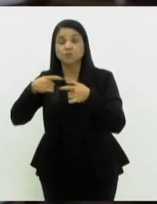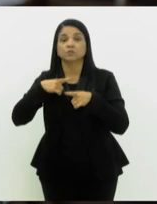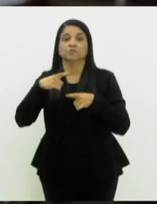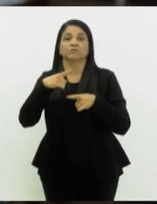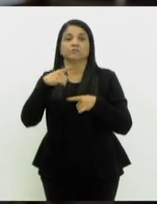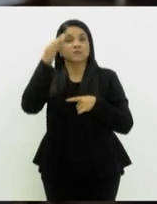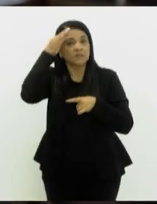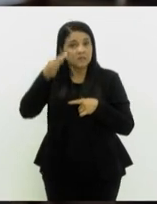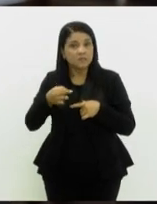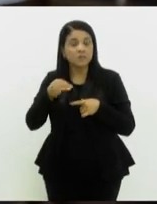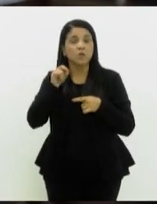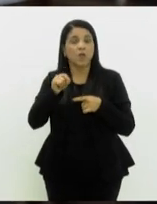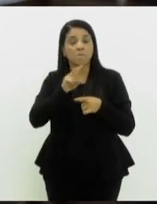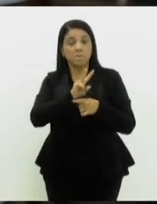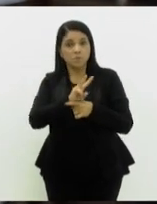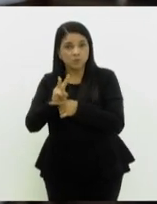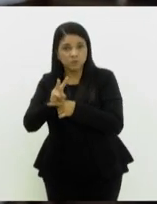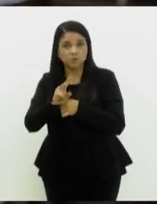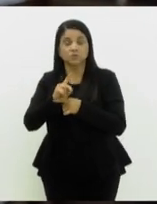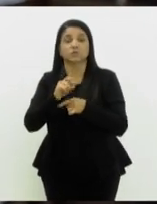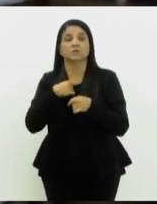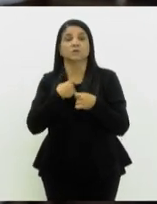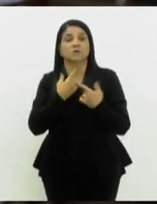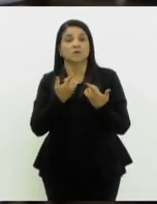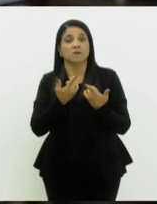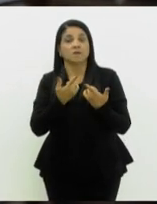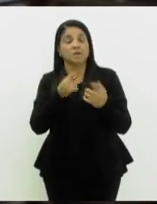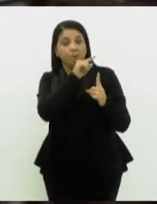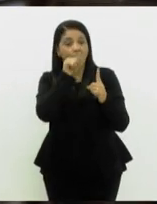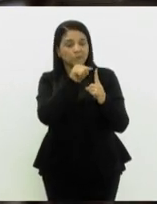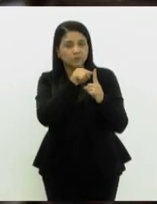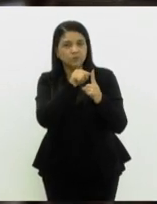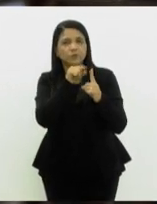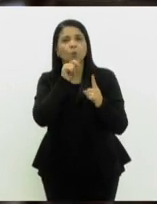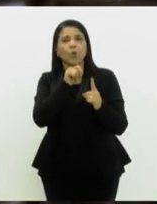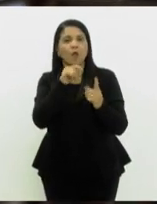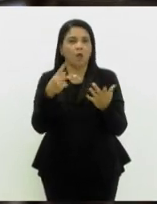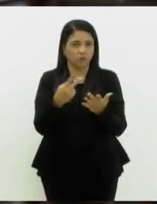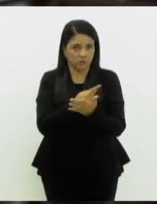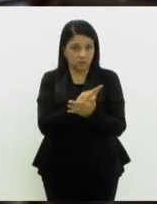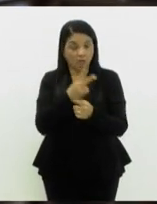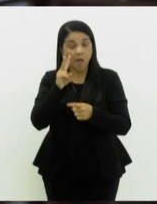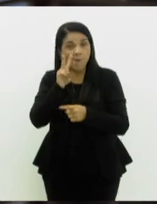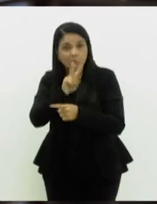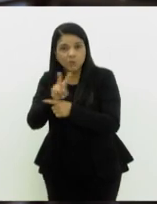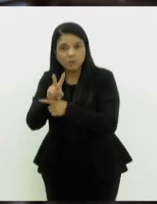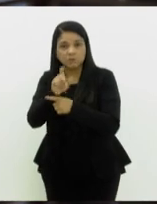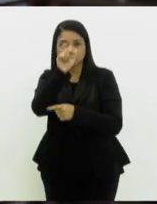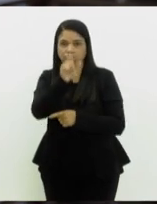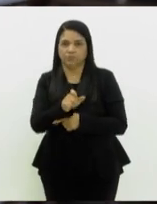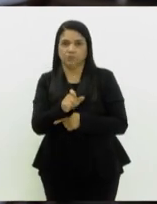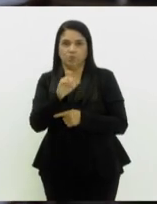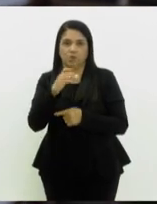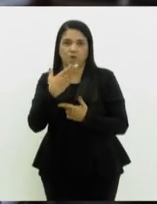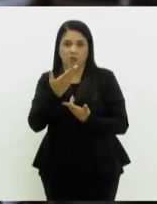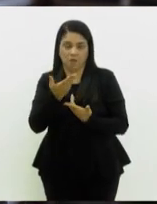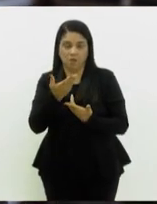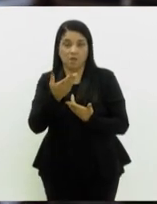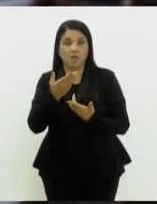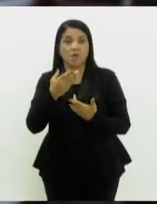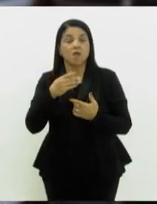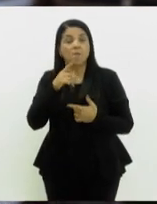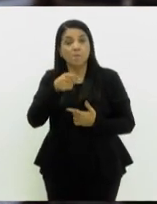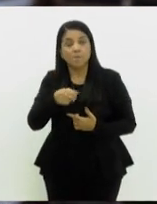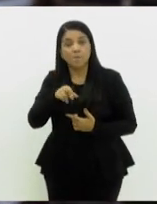protegida, quando a prerrogativa é blindada, na ponta, o que está acontecendo é a proteção do direito de um jurisdicionado. A prerrogativa é um direito